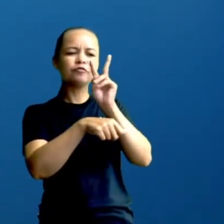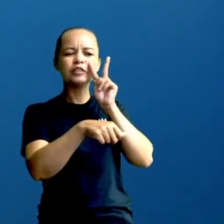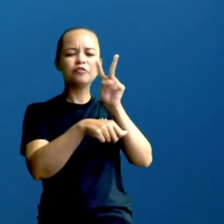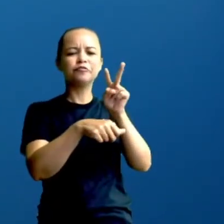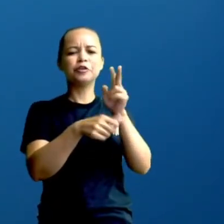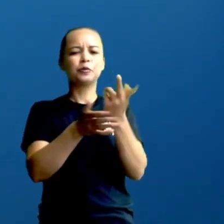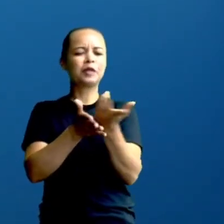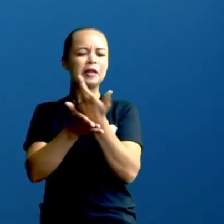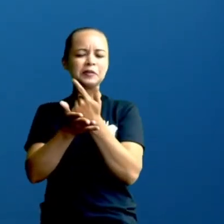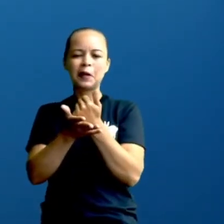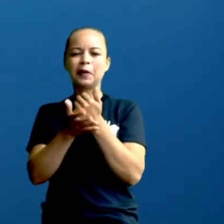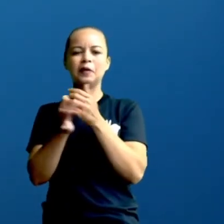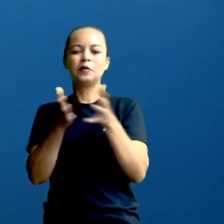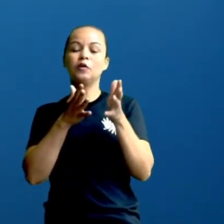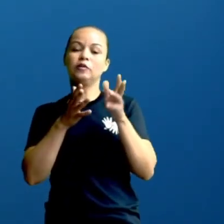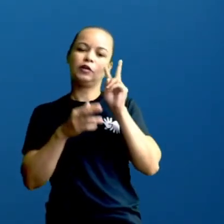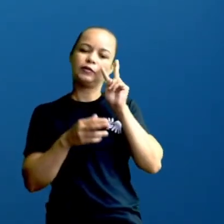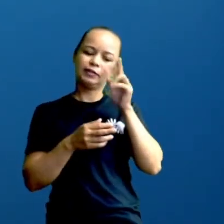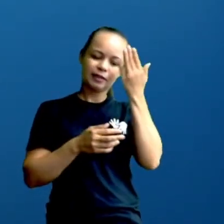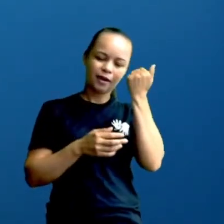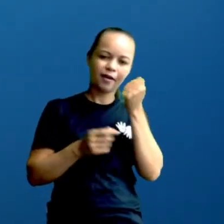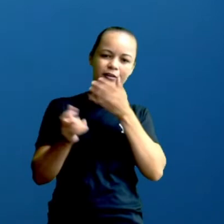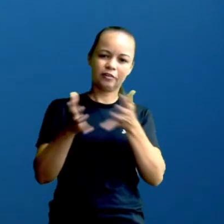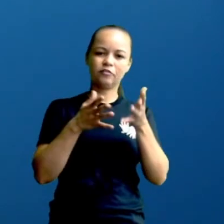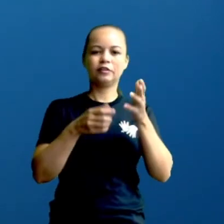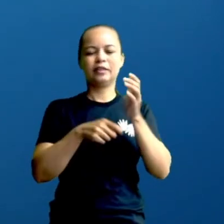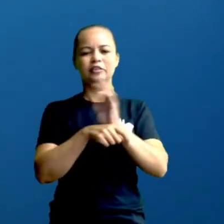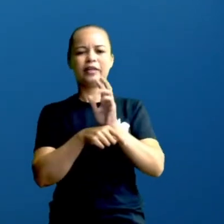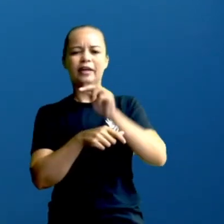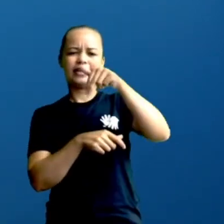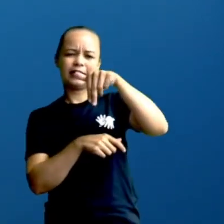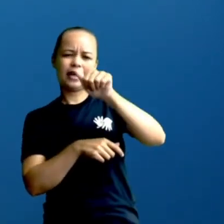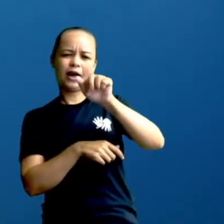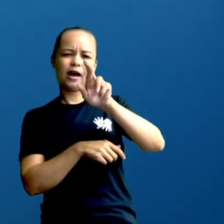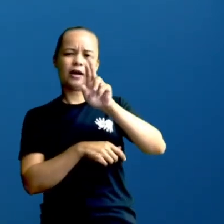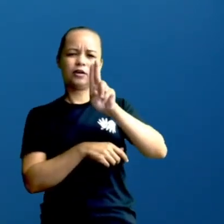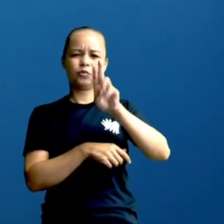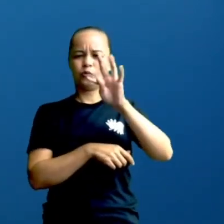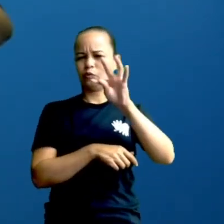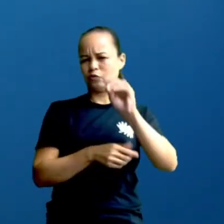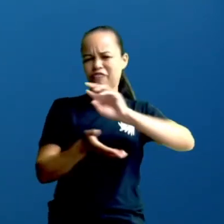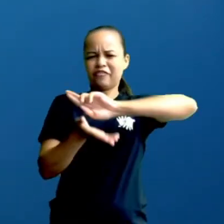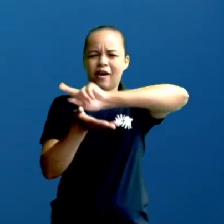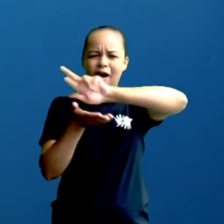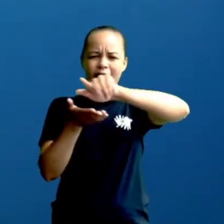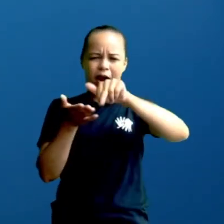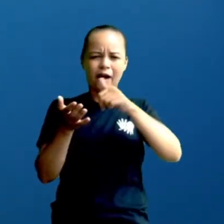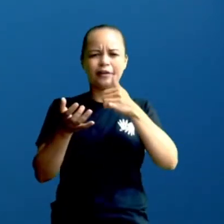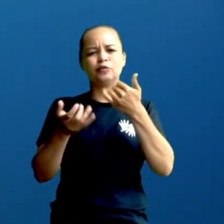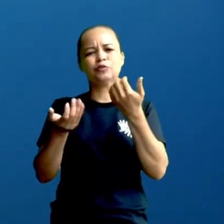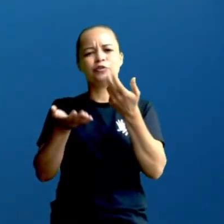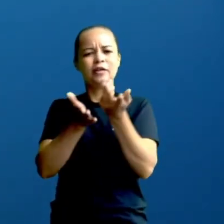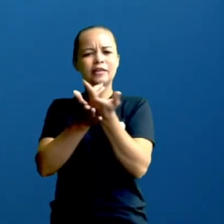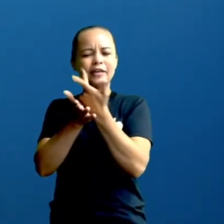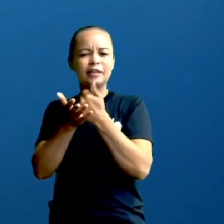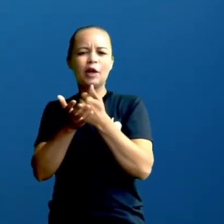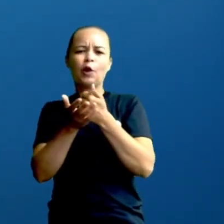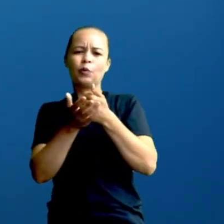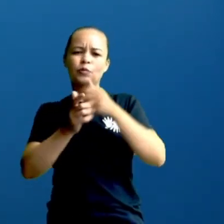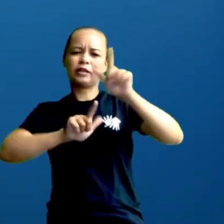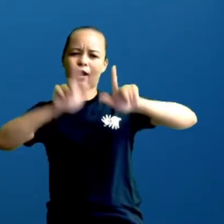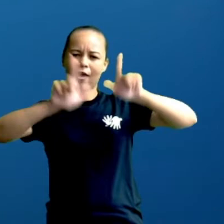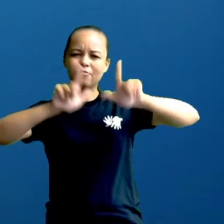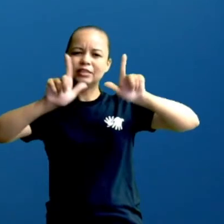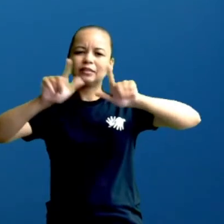desenho, né? Eu sei que vocês assistem desenho, tem Naruto, Dragon Ball Z, tem outros aí que eu acho que eu não lembro muito bem não, mas